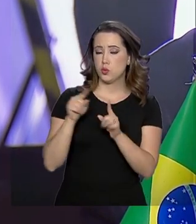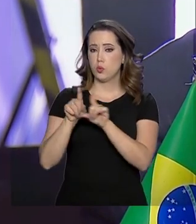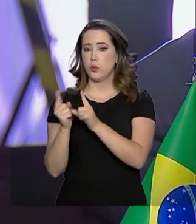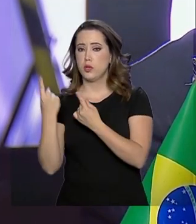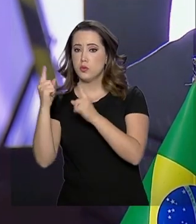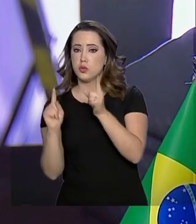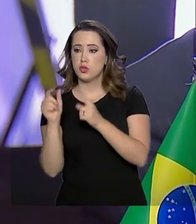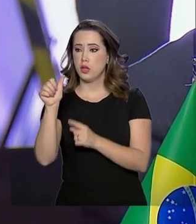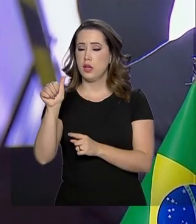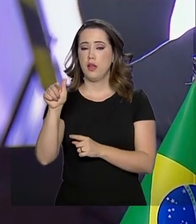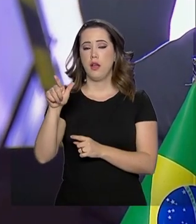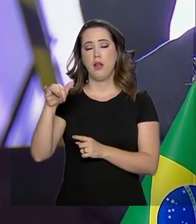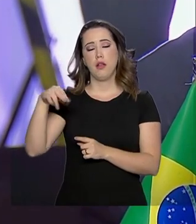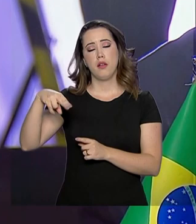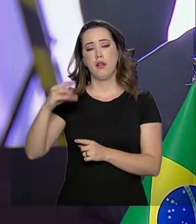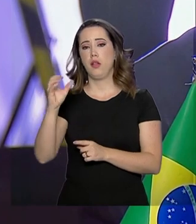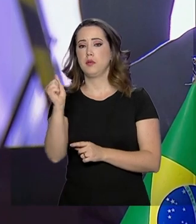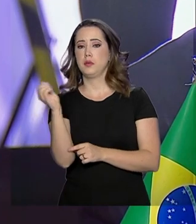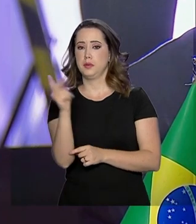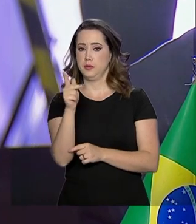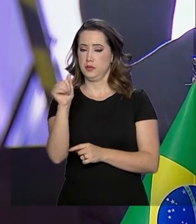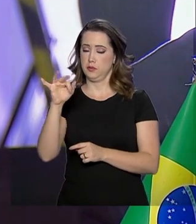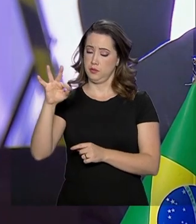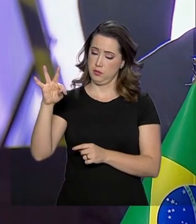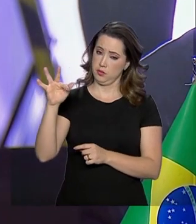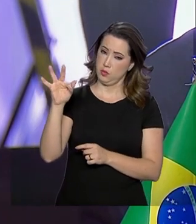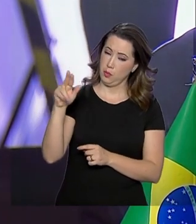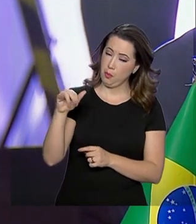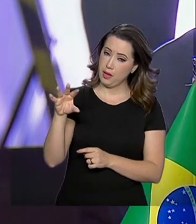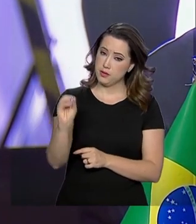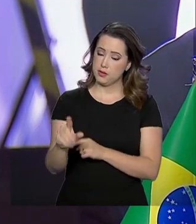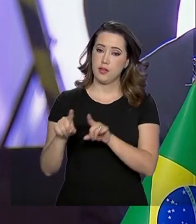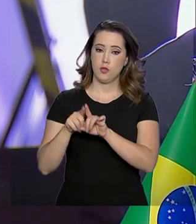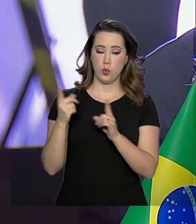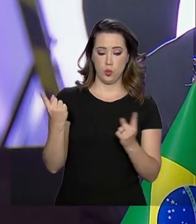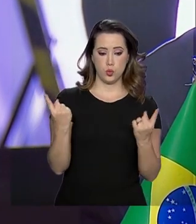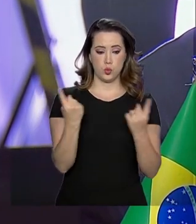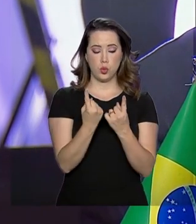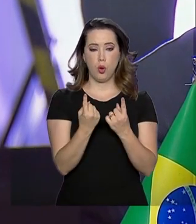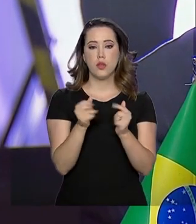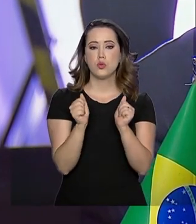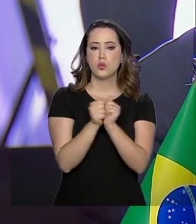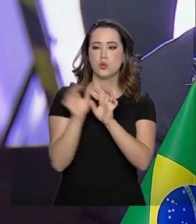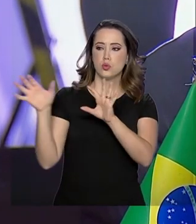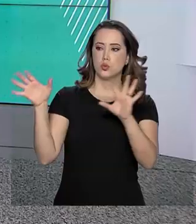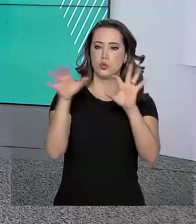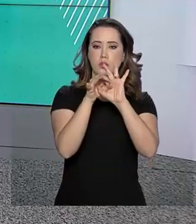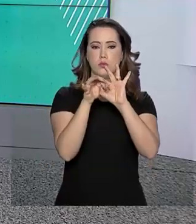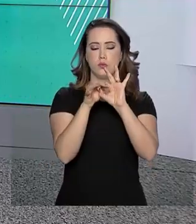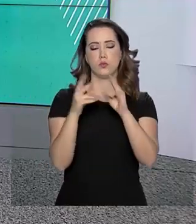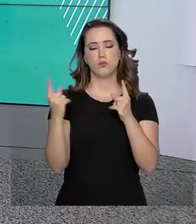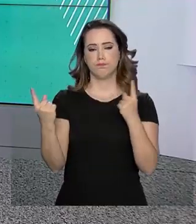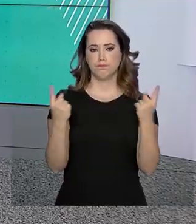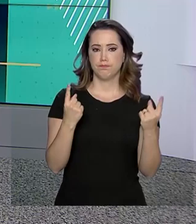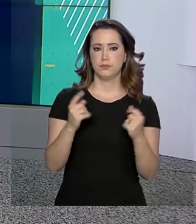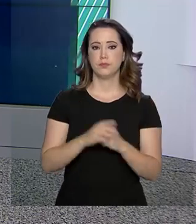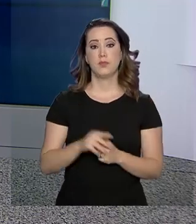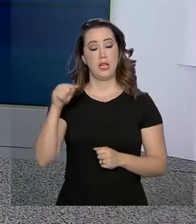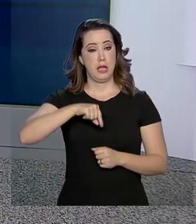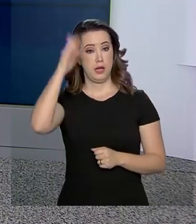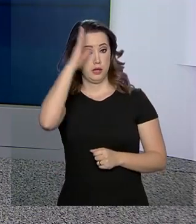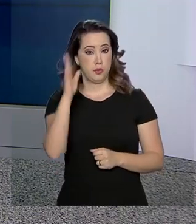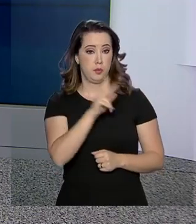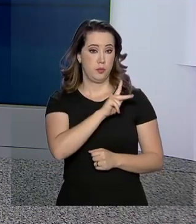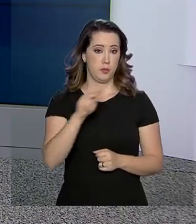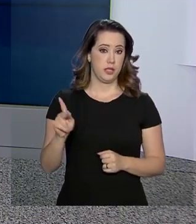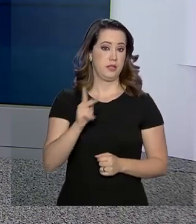Lado a lado, promoveremos a aproximação ainda maior entre os dois blocos. E aqui no Brasil,